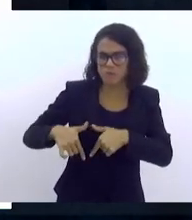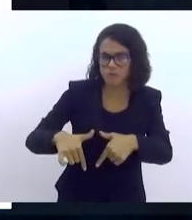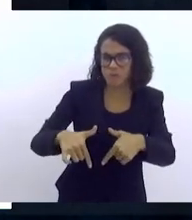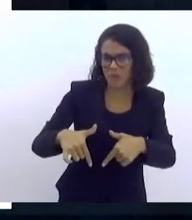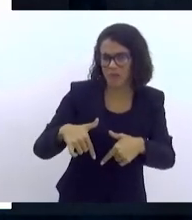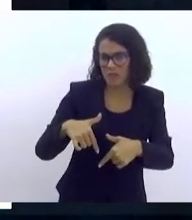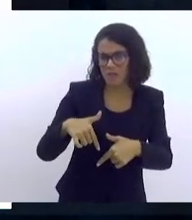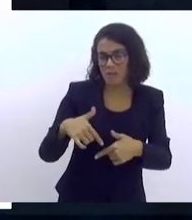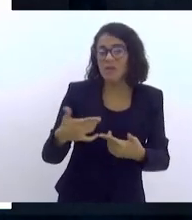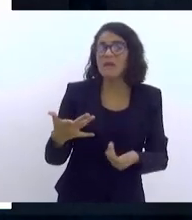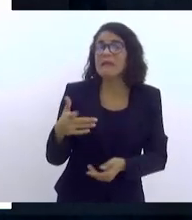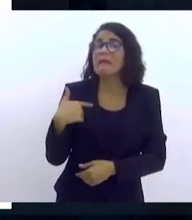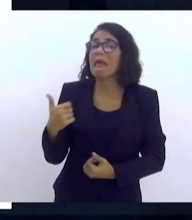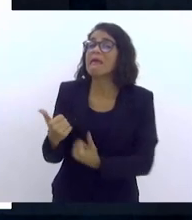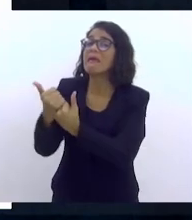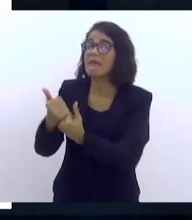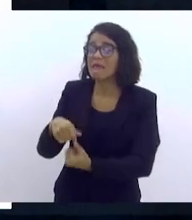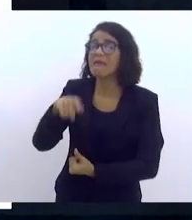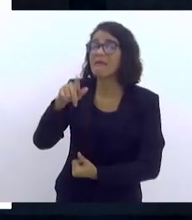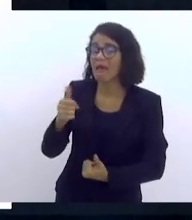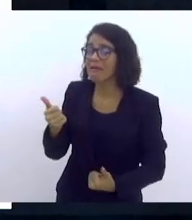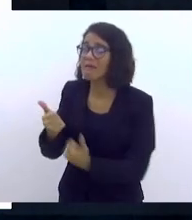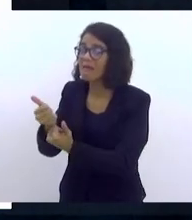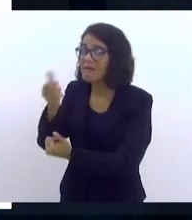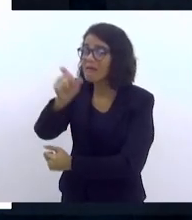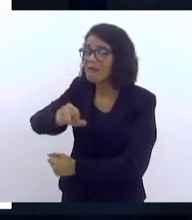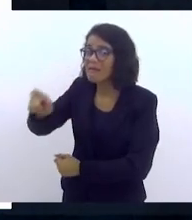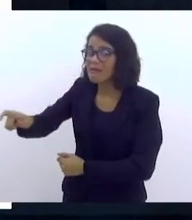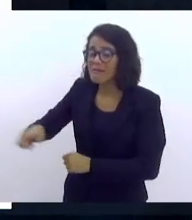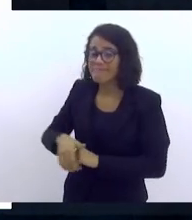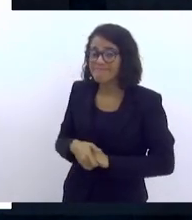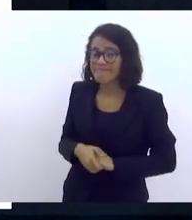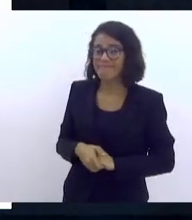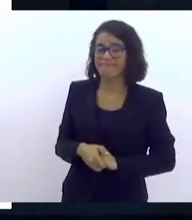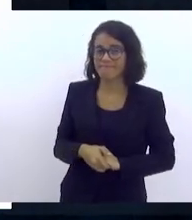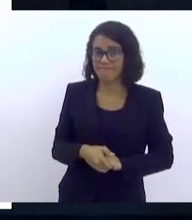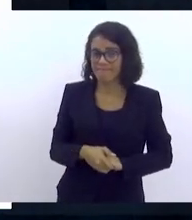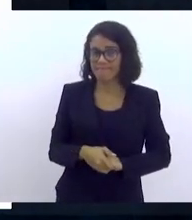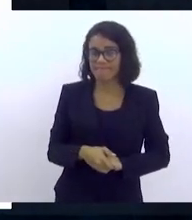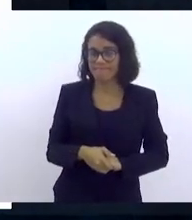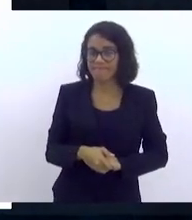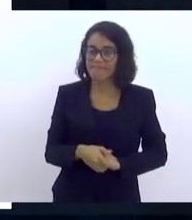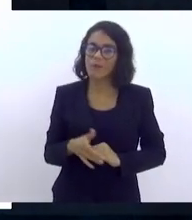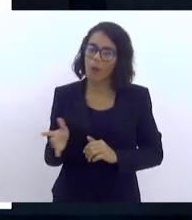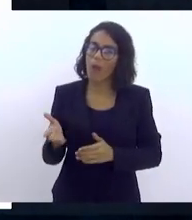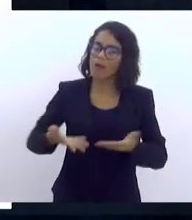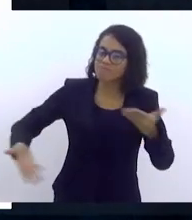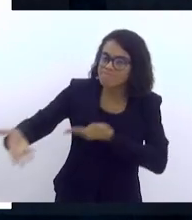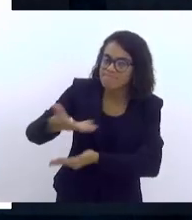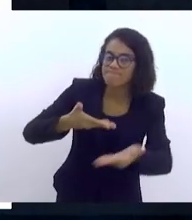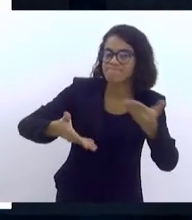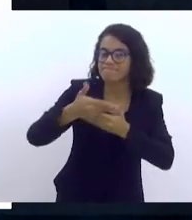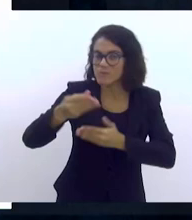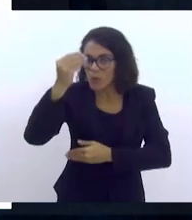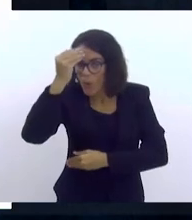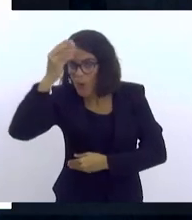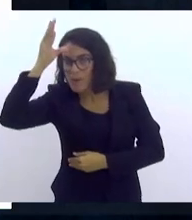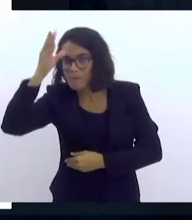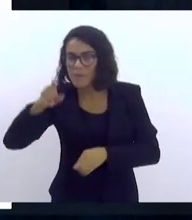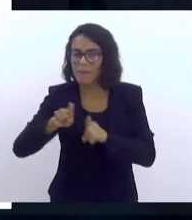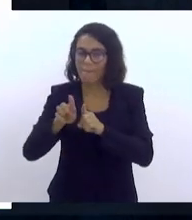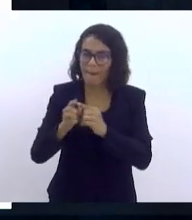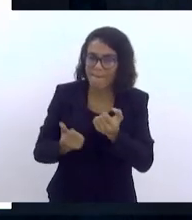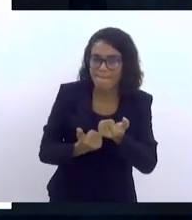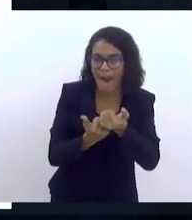sugeremos. E quem que dá suporte para esses profissionais? Então, essa partilha de conhecimentos, essa rede de